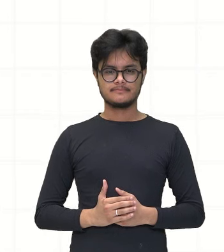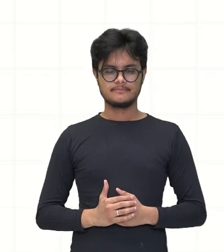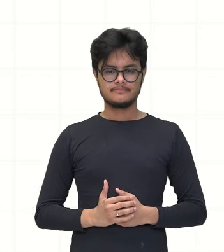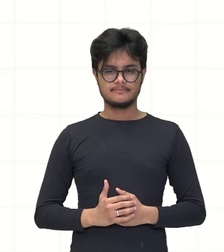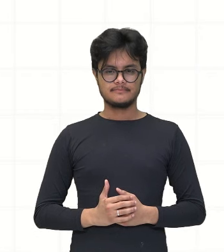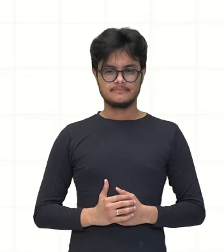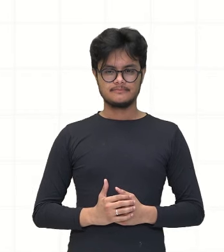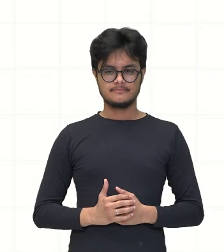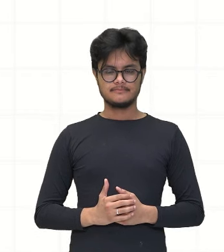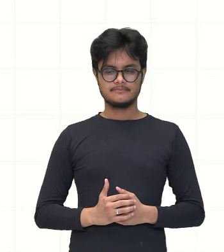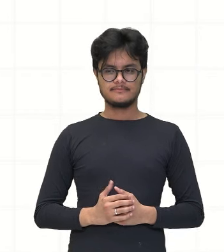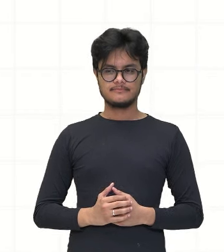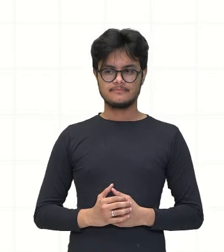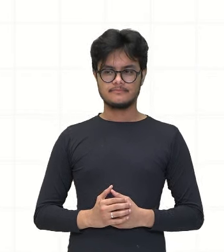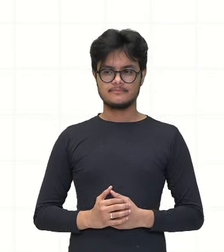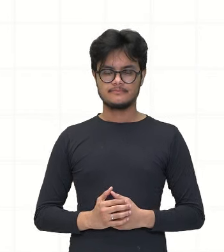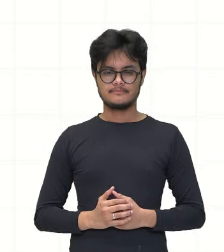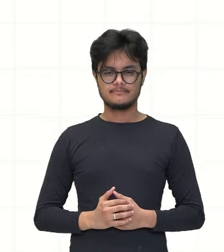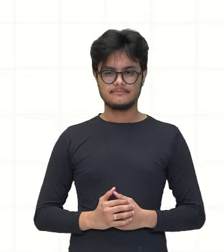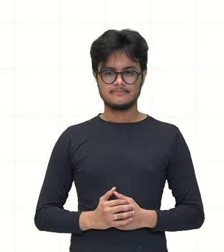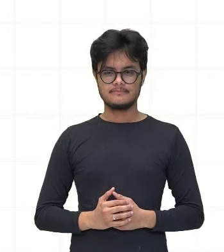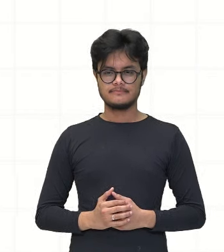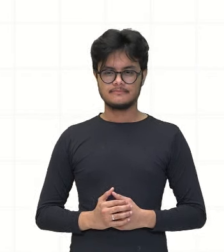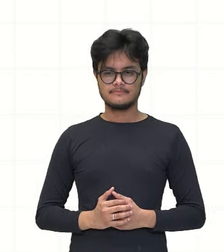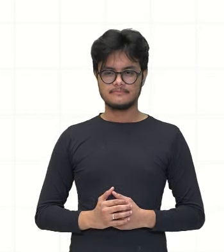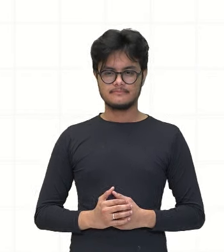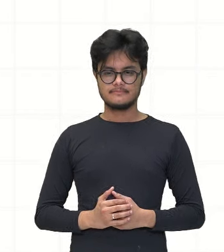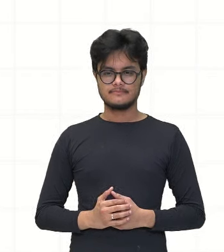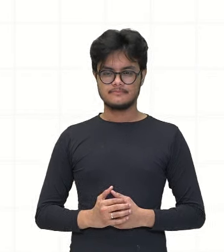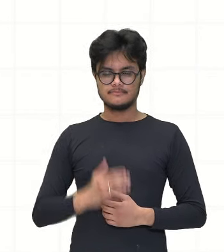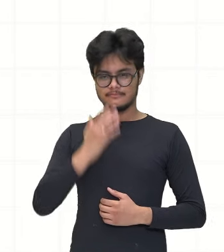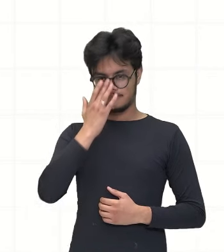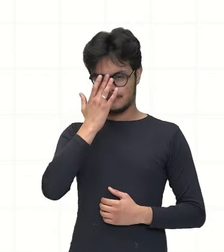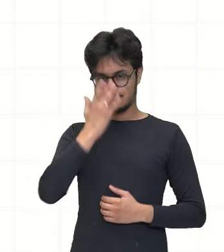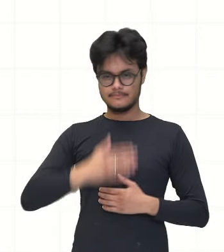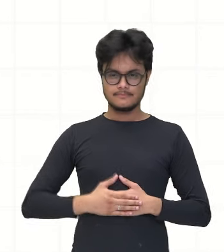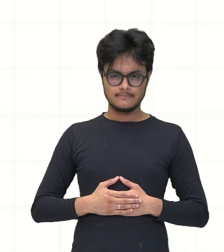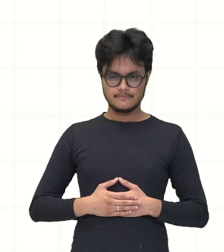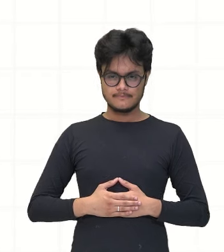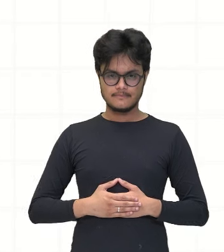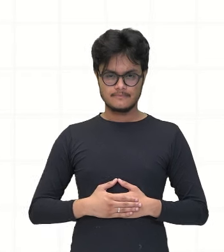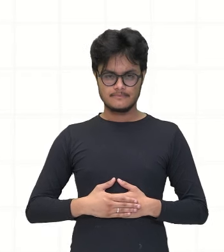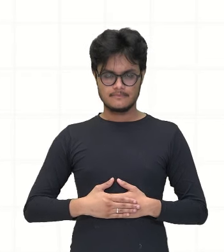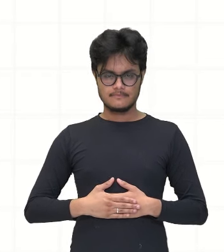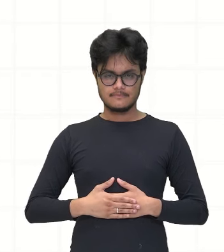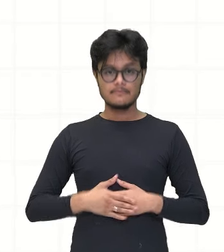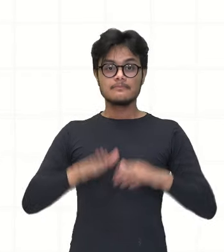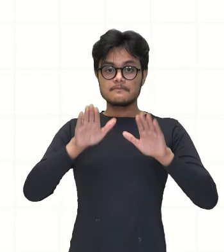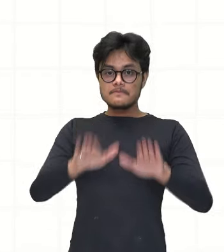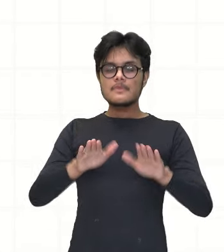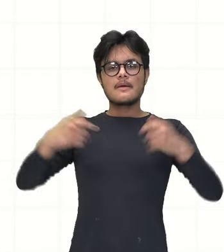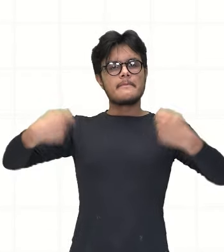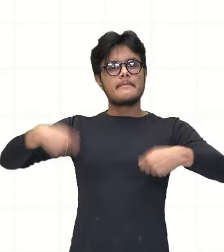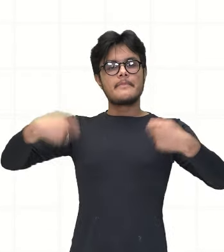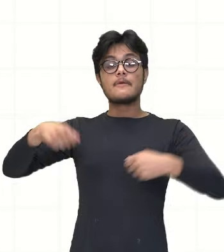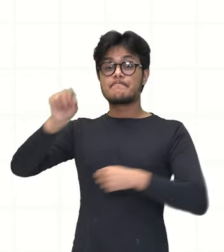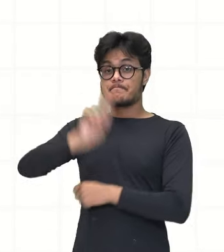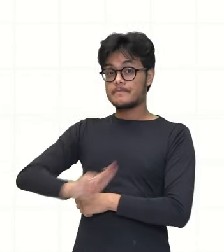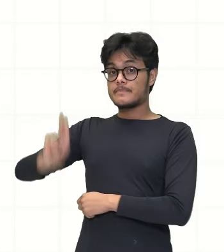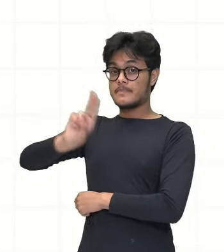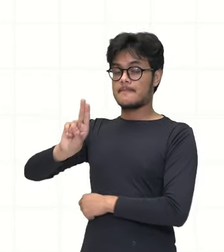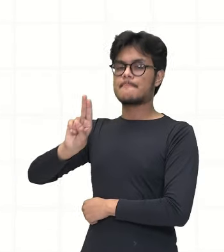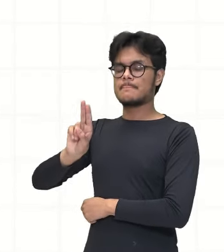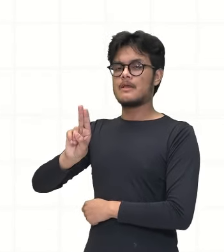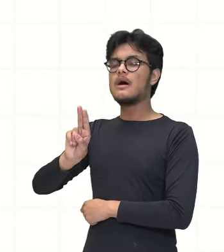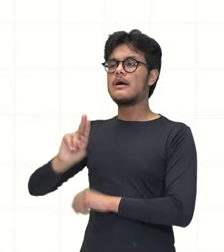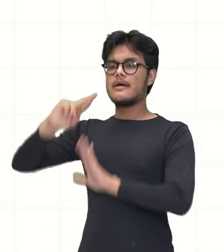usar aí uma fórmula que veio do teorema de Pitágoras, né? Por quê? Se eu fizer a